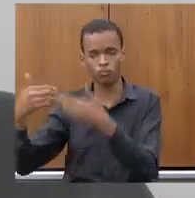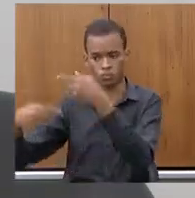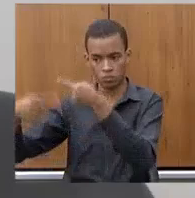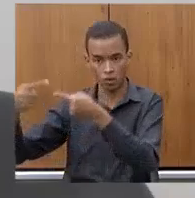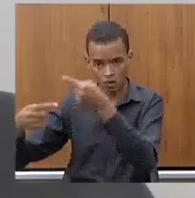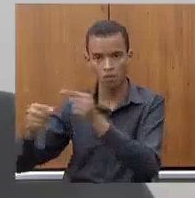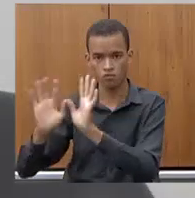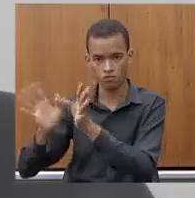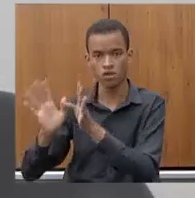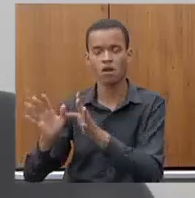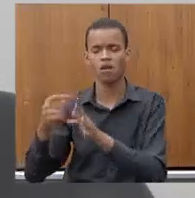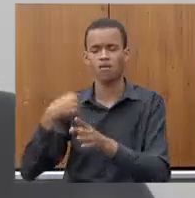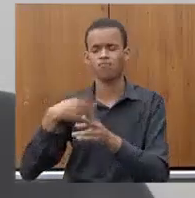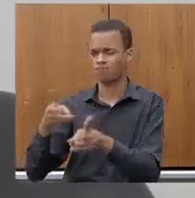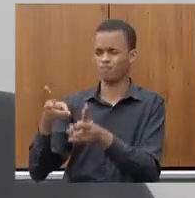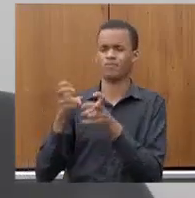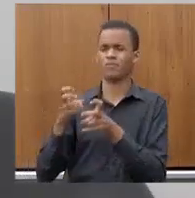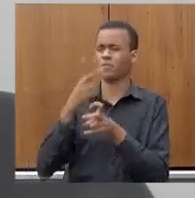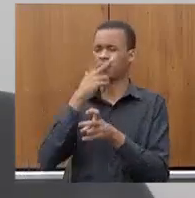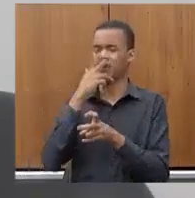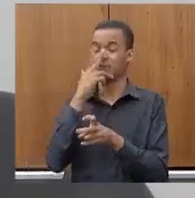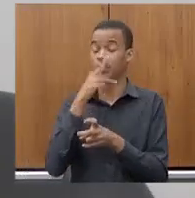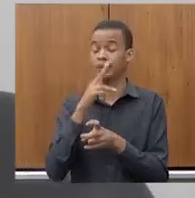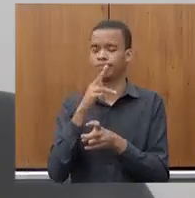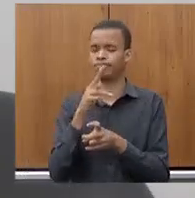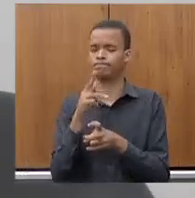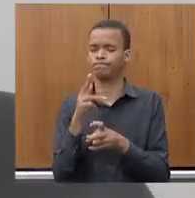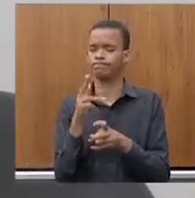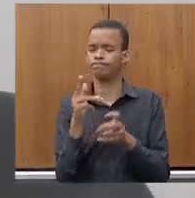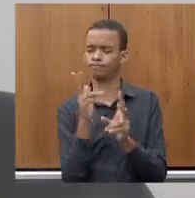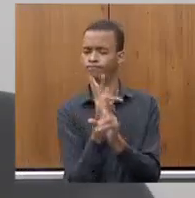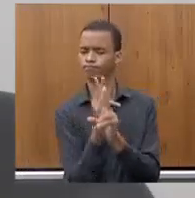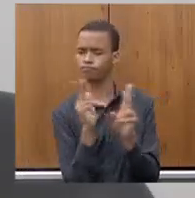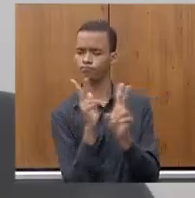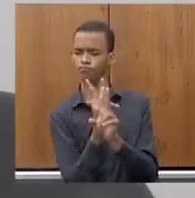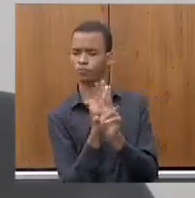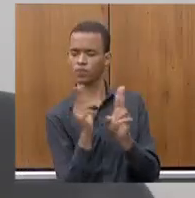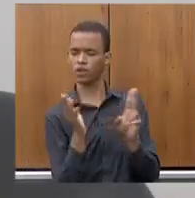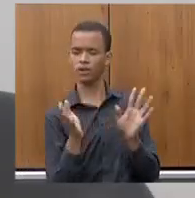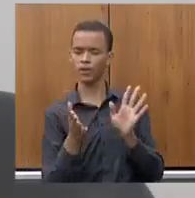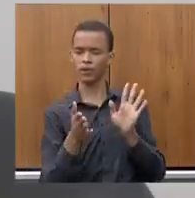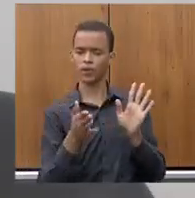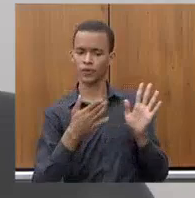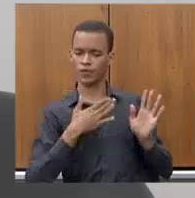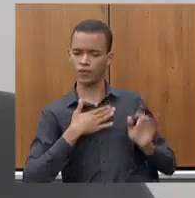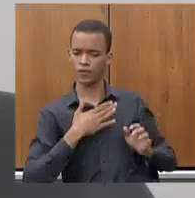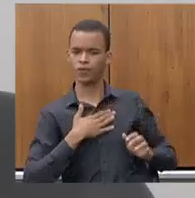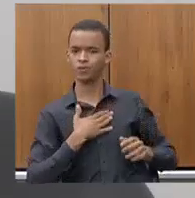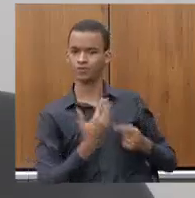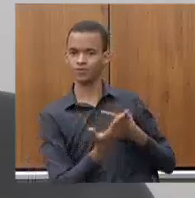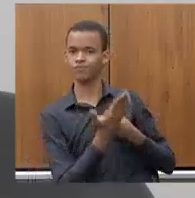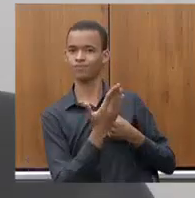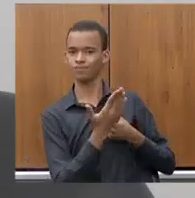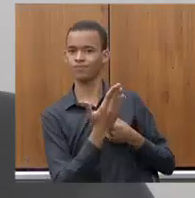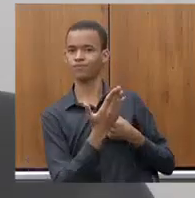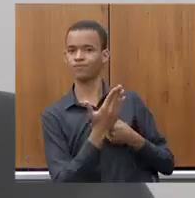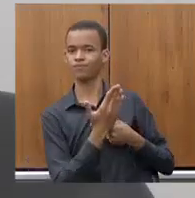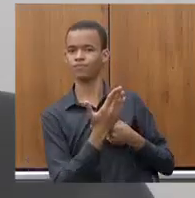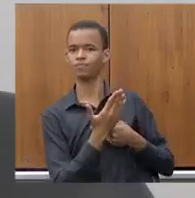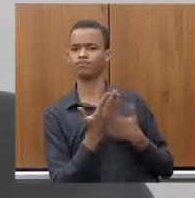a parte que lhe favorece. Porque, olha só, secretário, a receita tributária